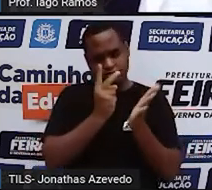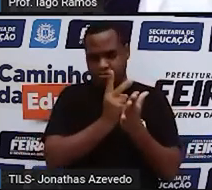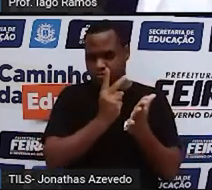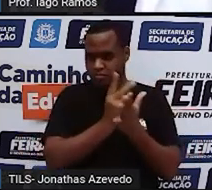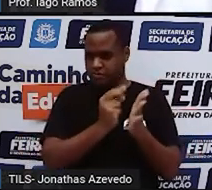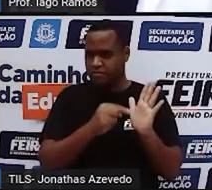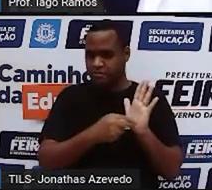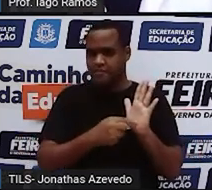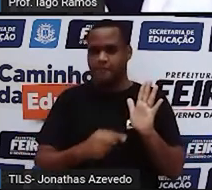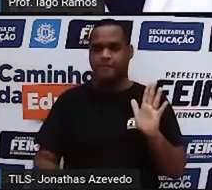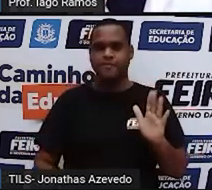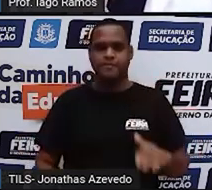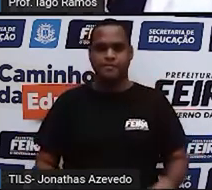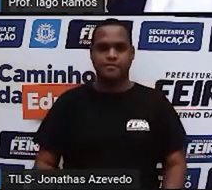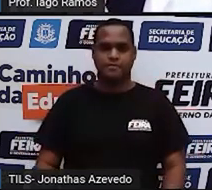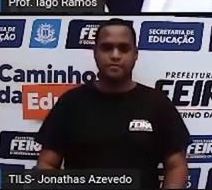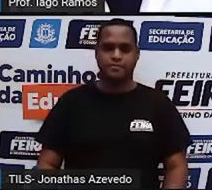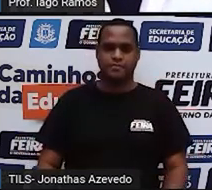vou fazer assim.